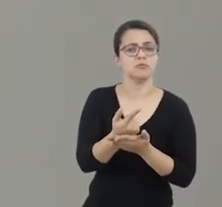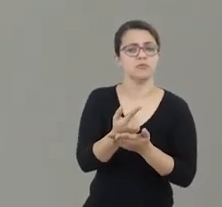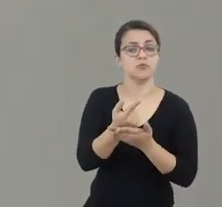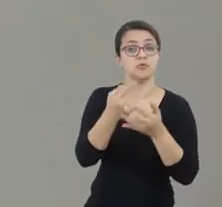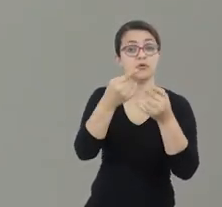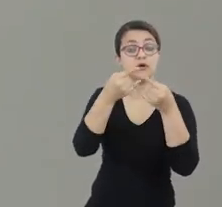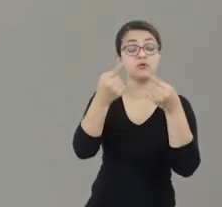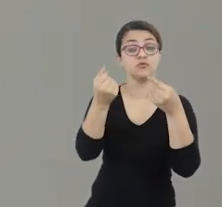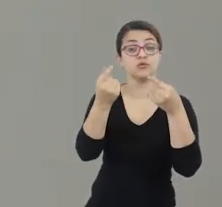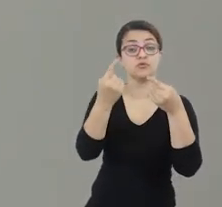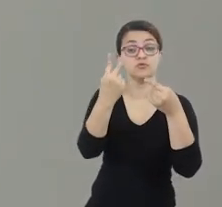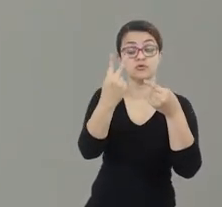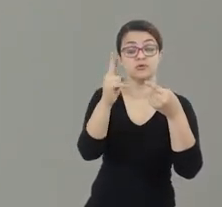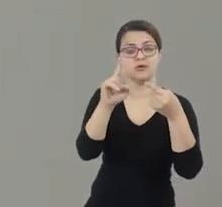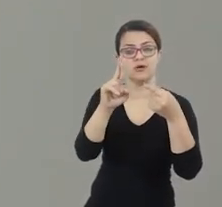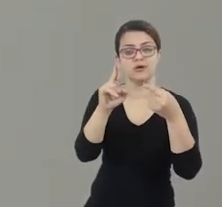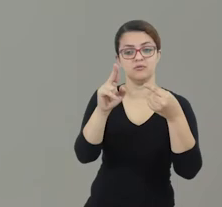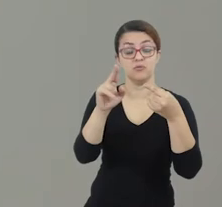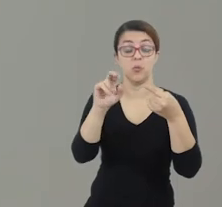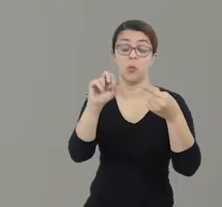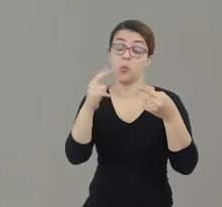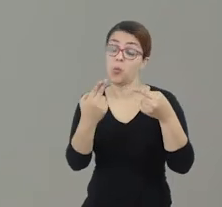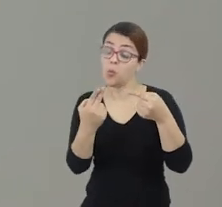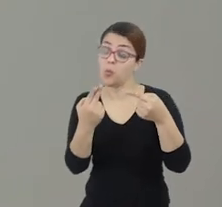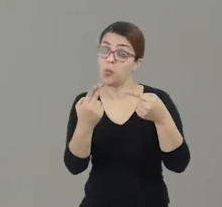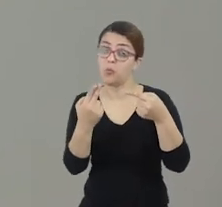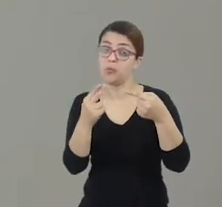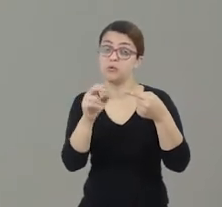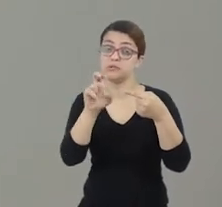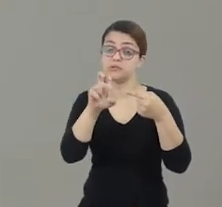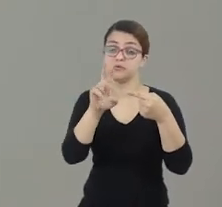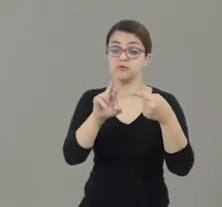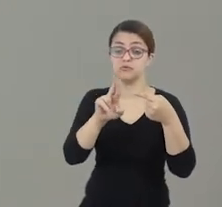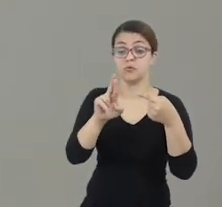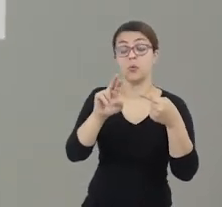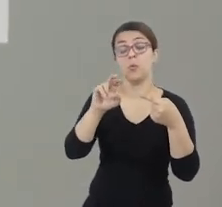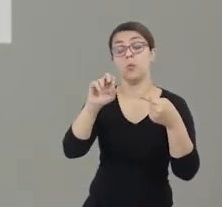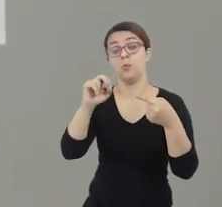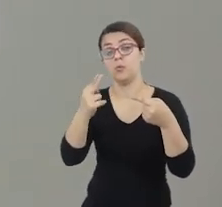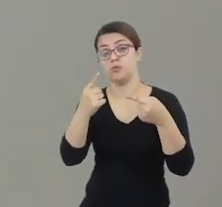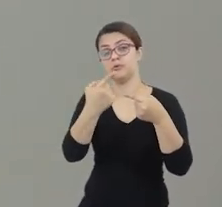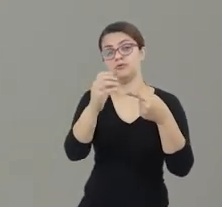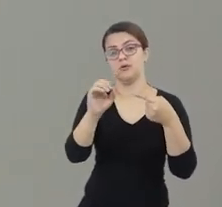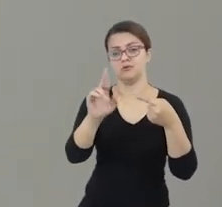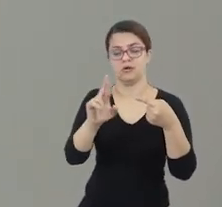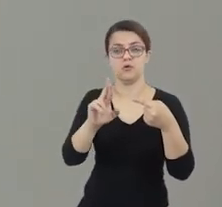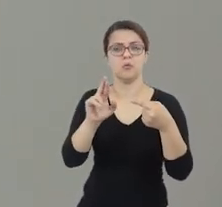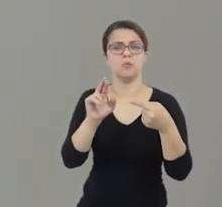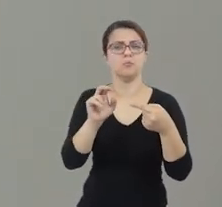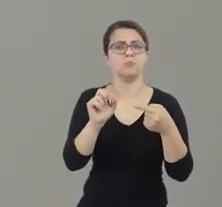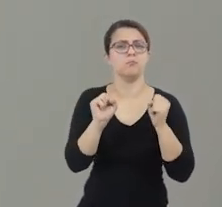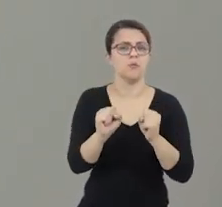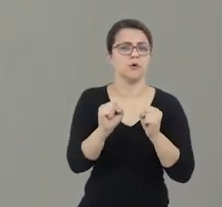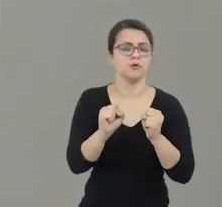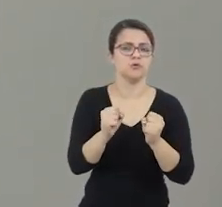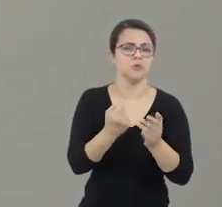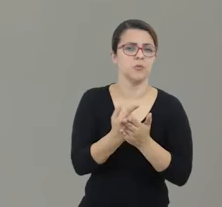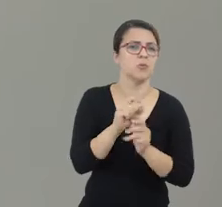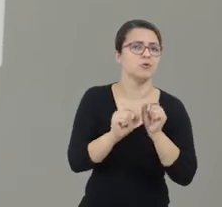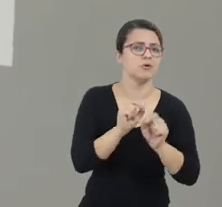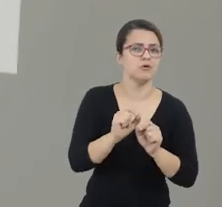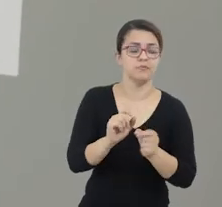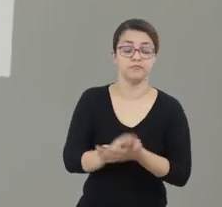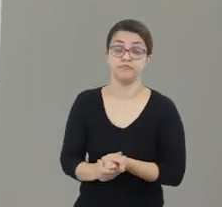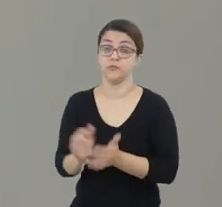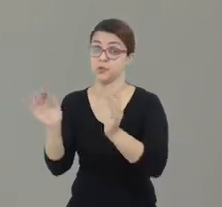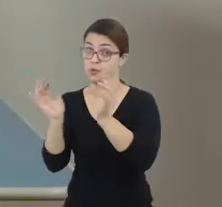vocês poderiam comprar com a nota de 2 reais, ou com a nota de 5 reais, ou com a nota de 10 reais, e